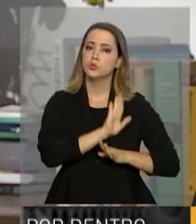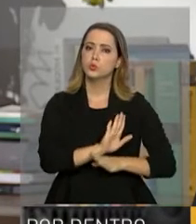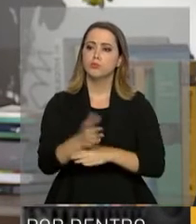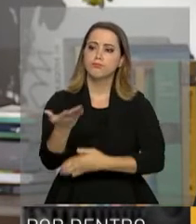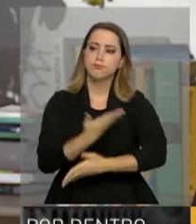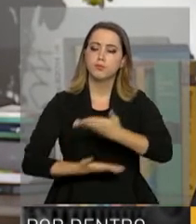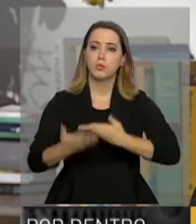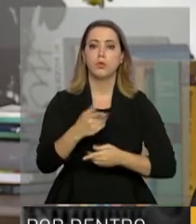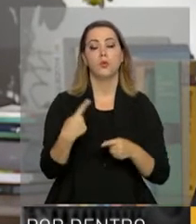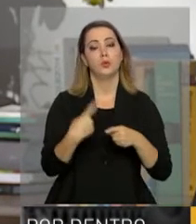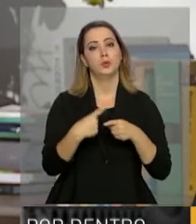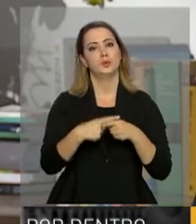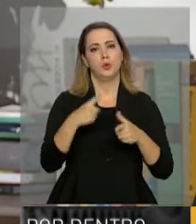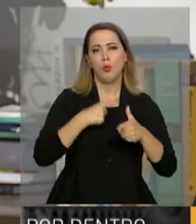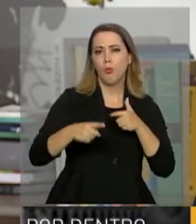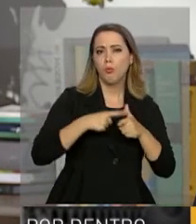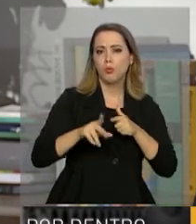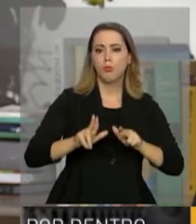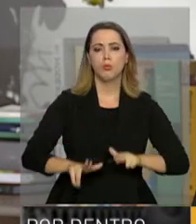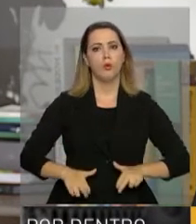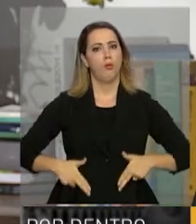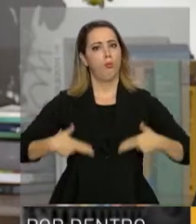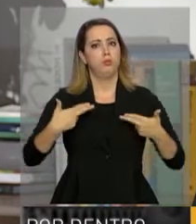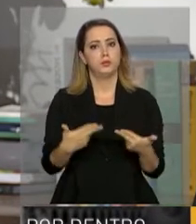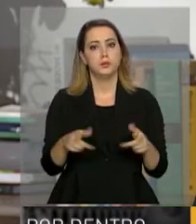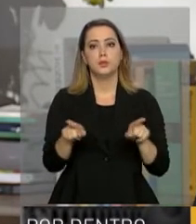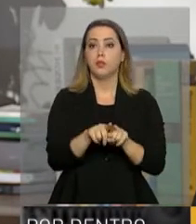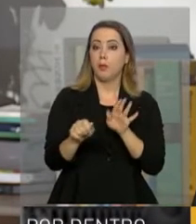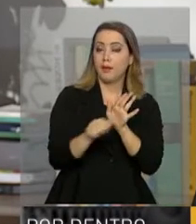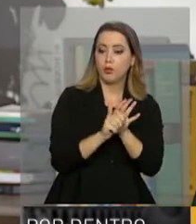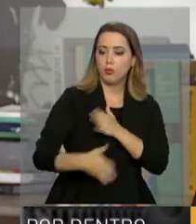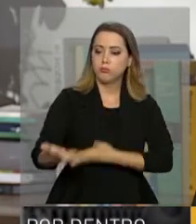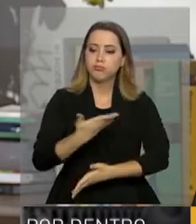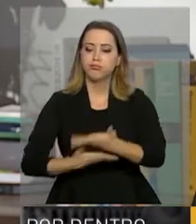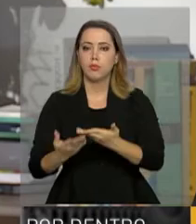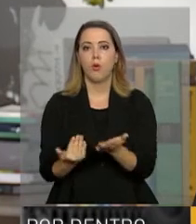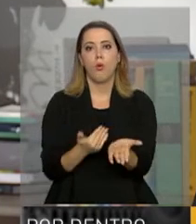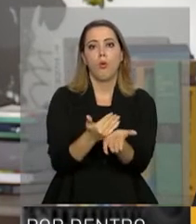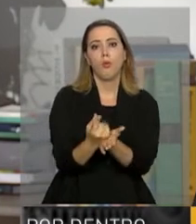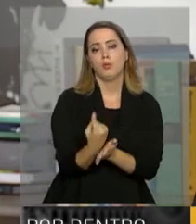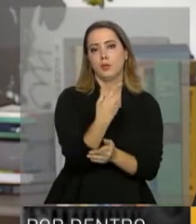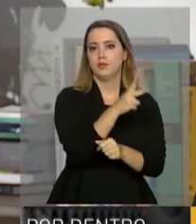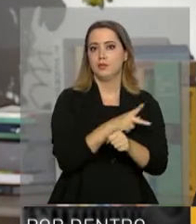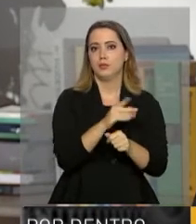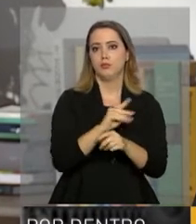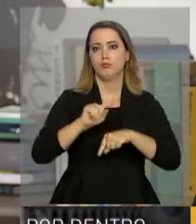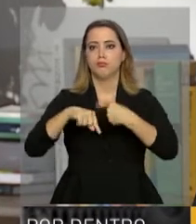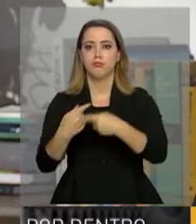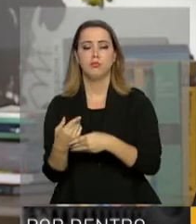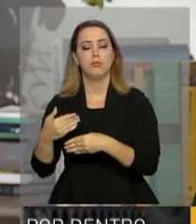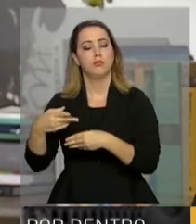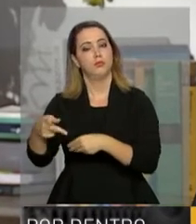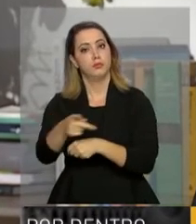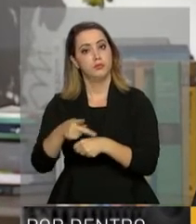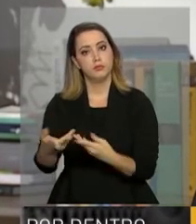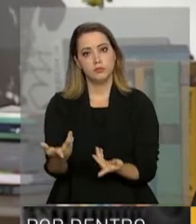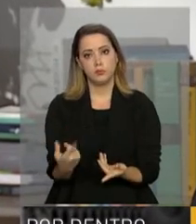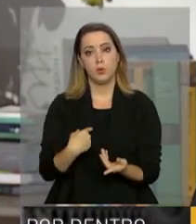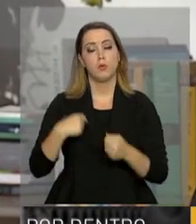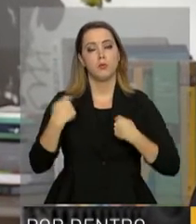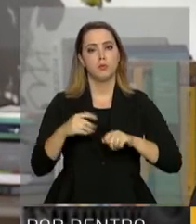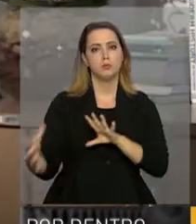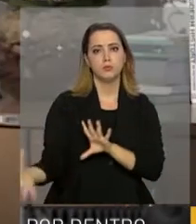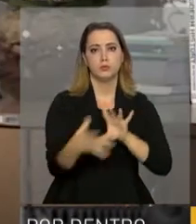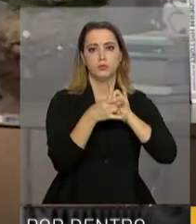Porque o crime do tráfico de drogas, do tráfico de armas, ele começa num país e termina no outro. E sem o esforço conjunto desses países a gente